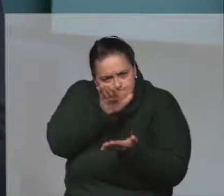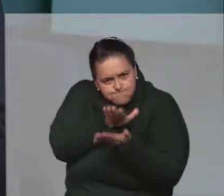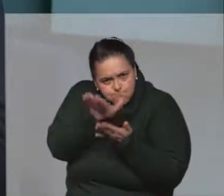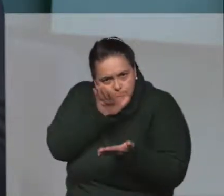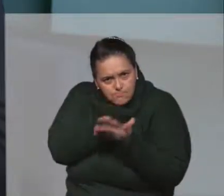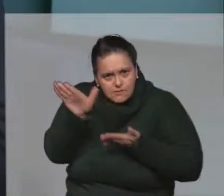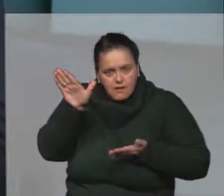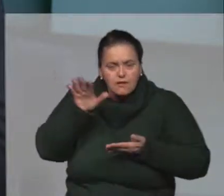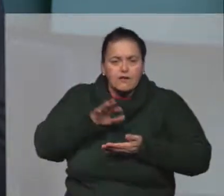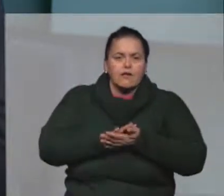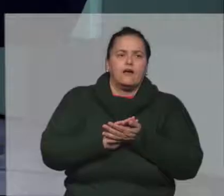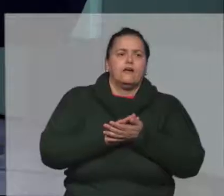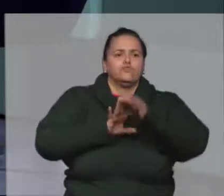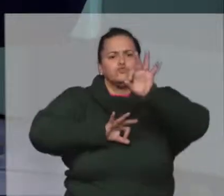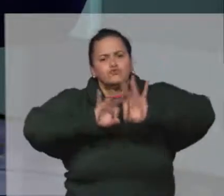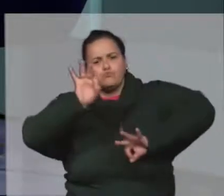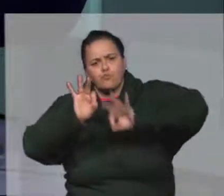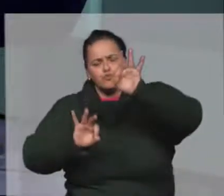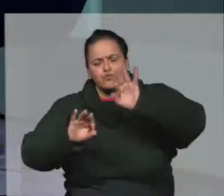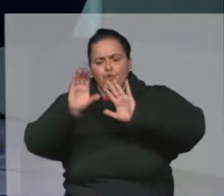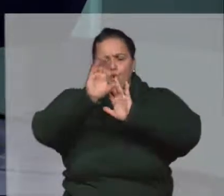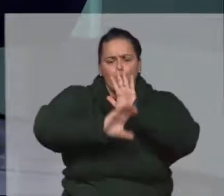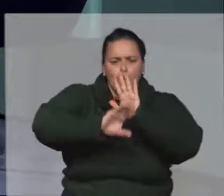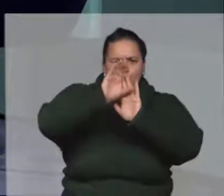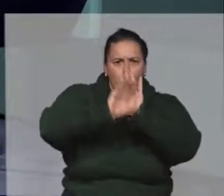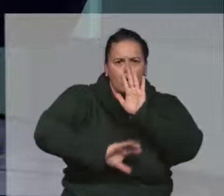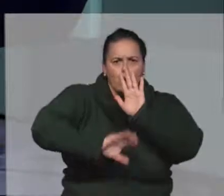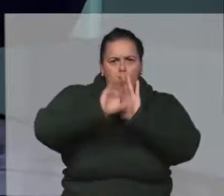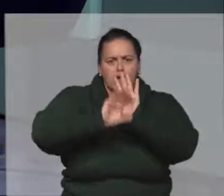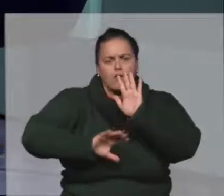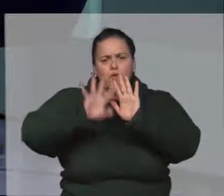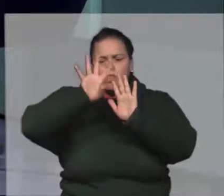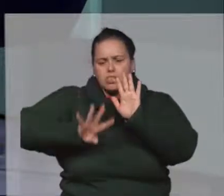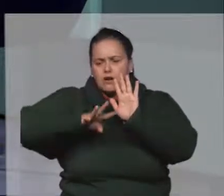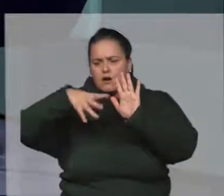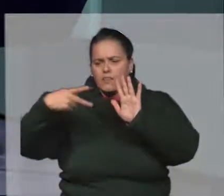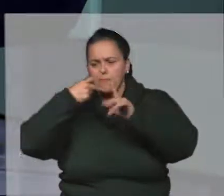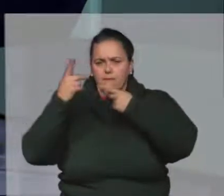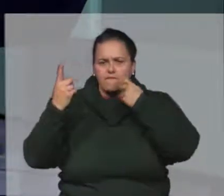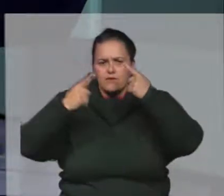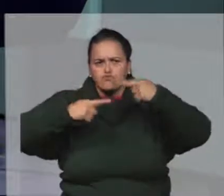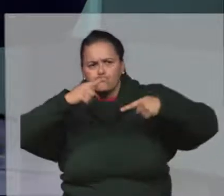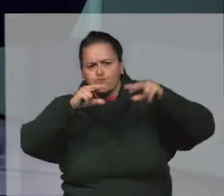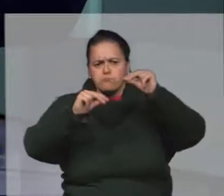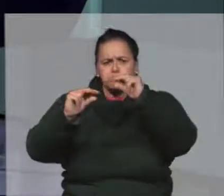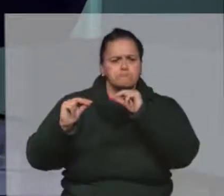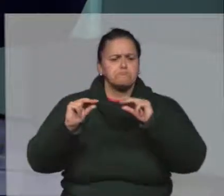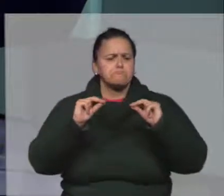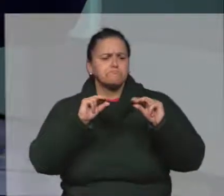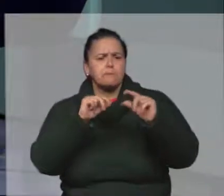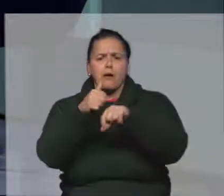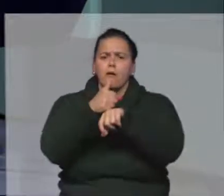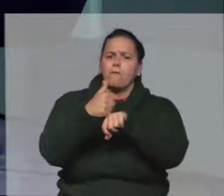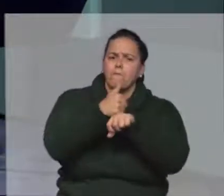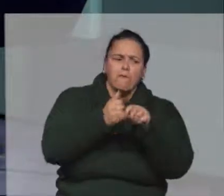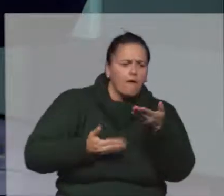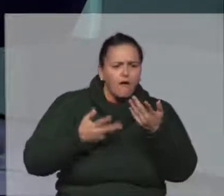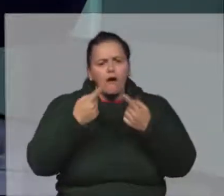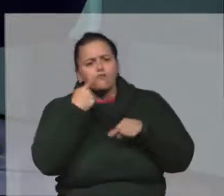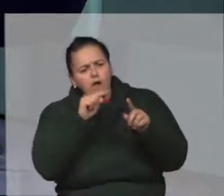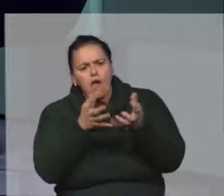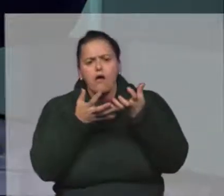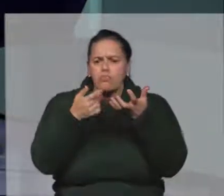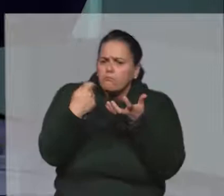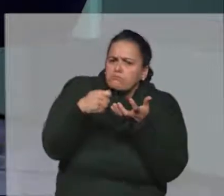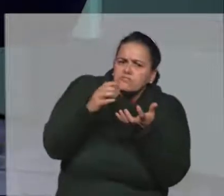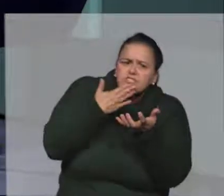na gestão dos processos. Então, a gente montou a nossa grade curricular, também discutindo com os profissionais e os gestores do Polo, procurando atender